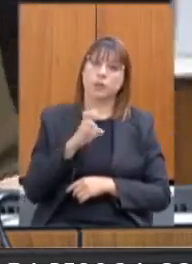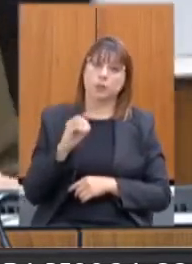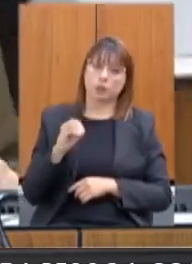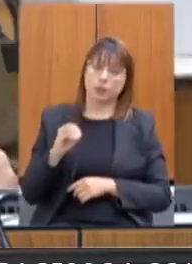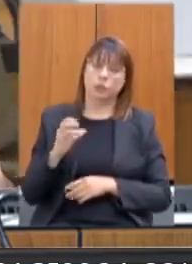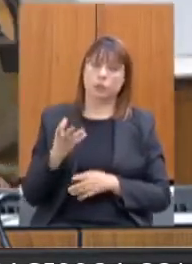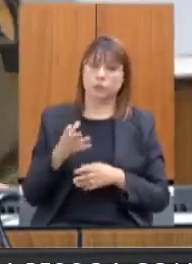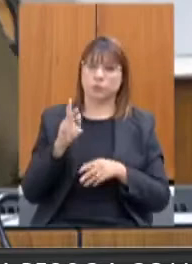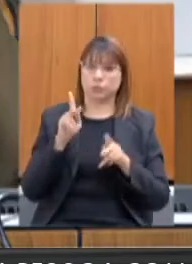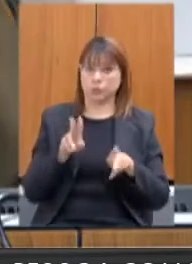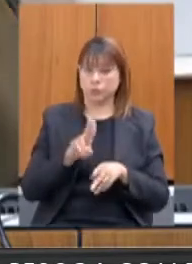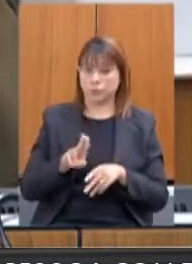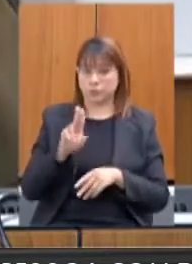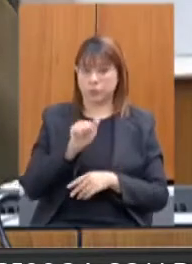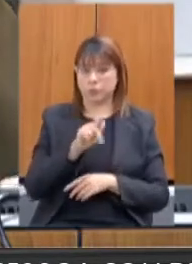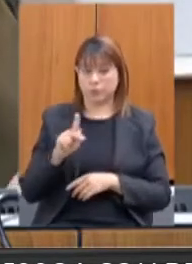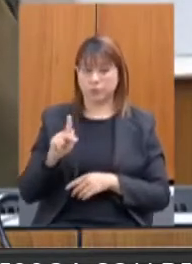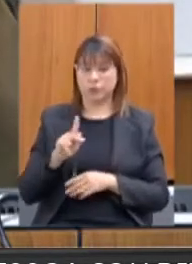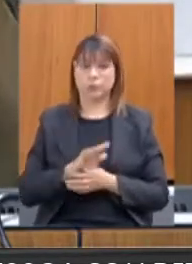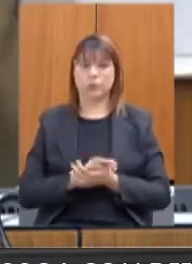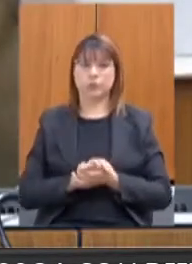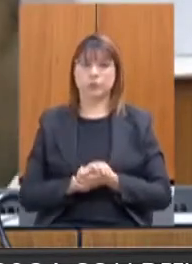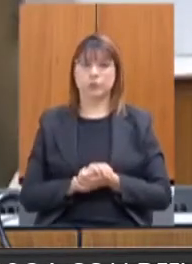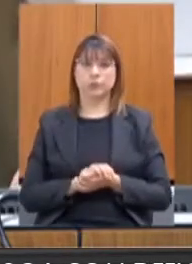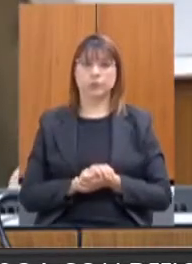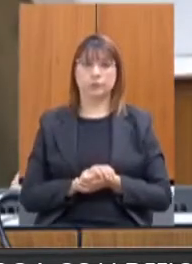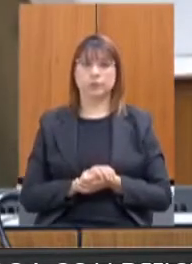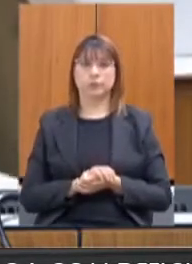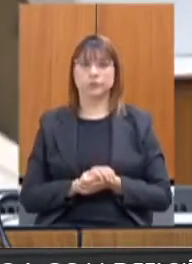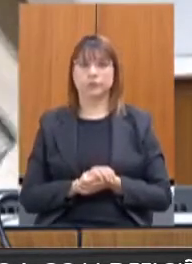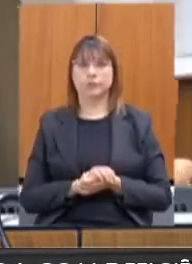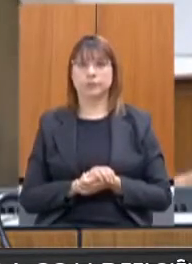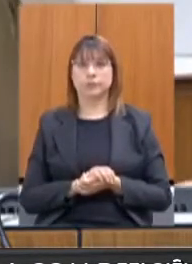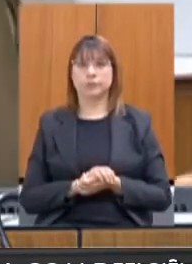Por favor. Tudo bem.